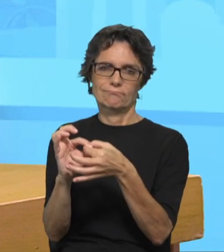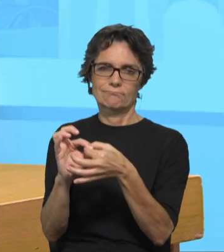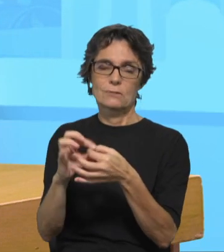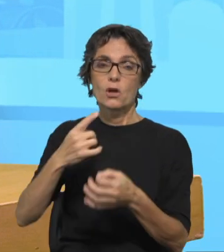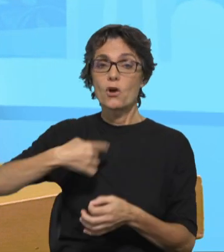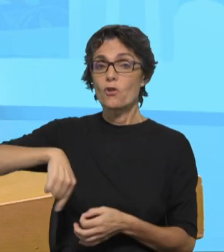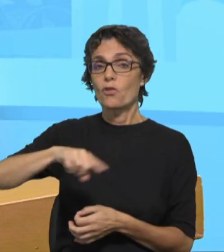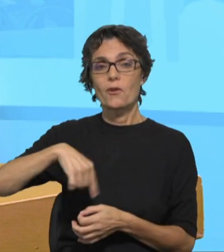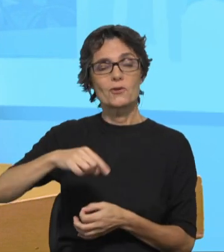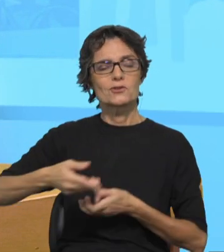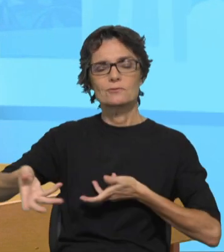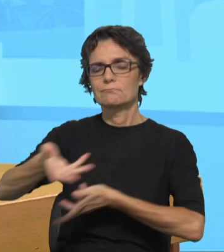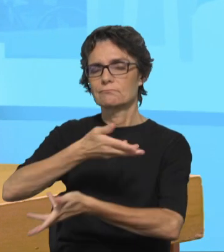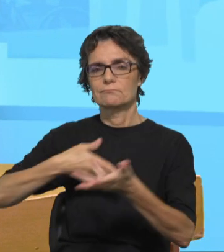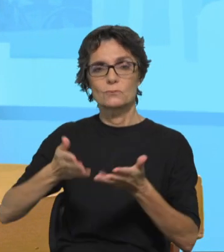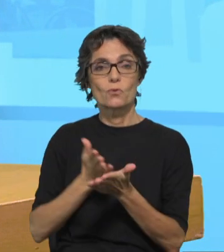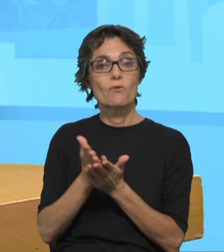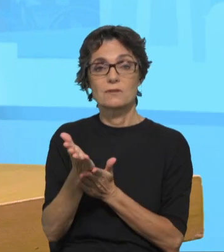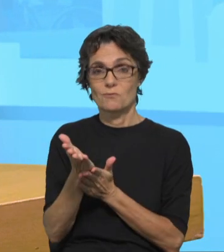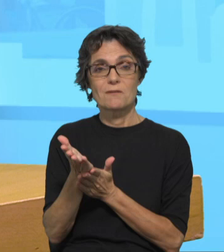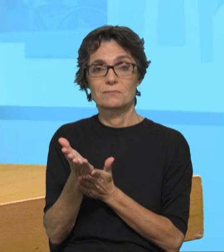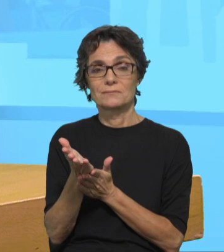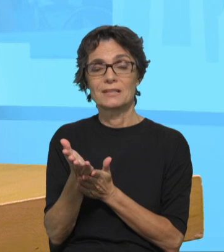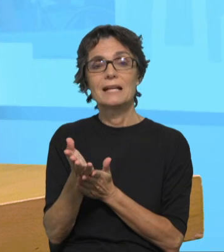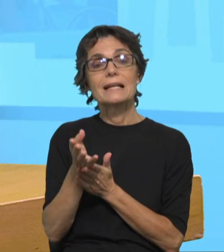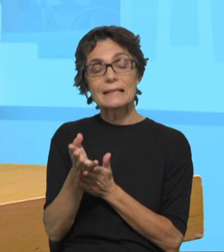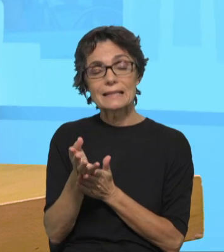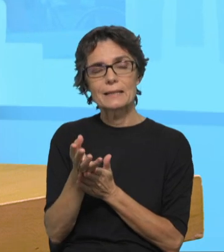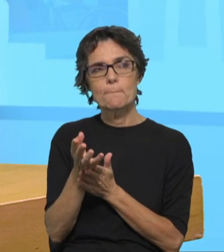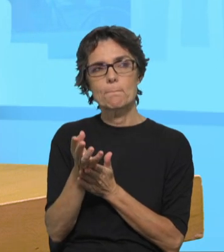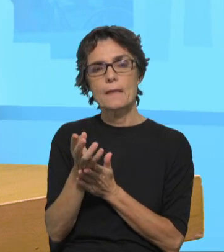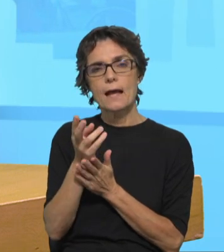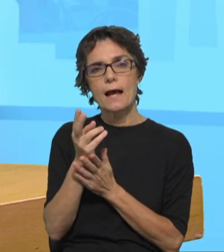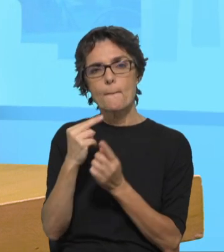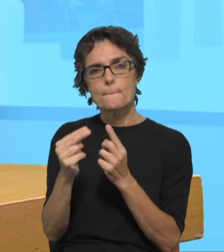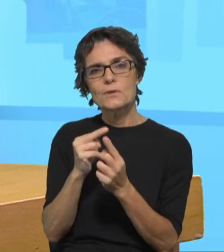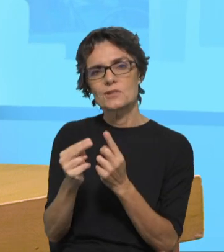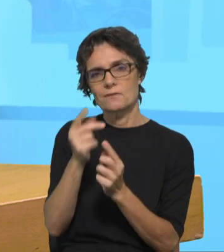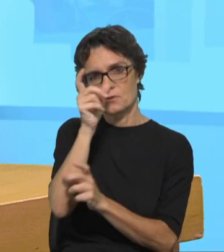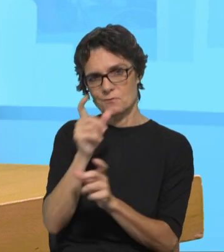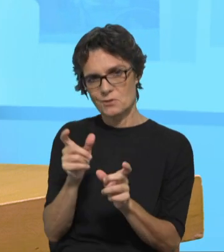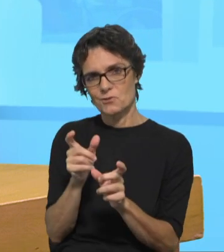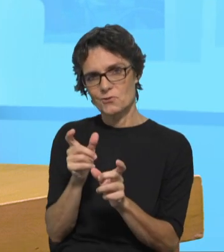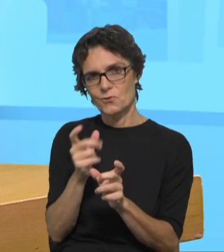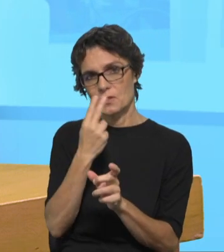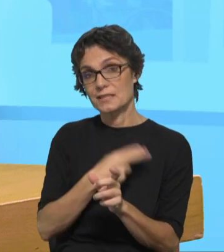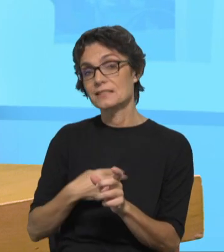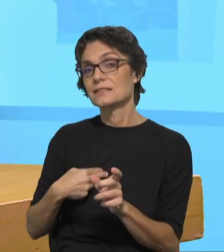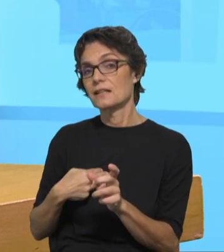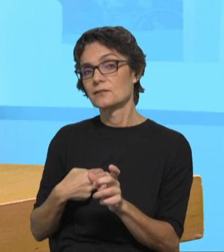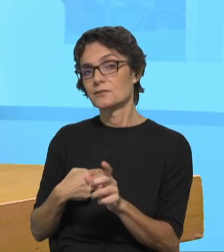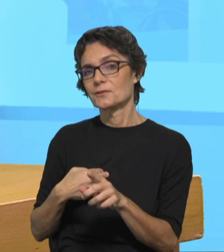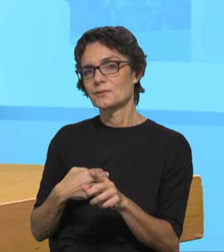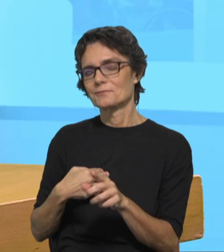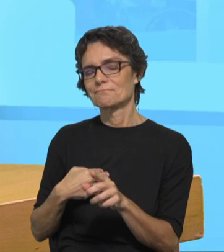vivemos desta partilha e os olhos dos cristãos são os melhores olhos de certeza do que o padre, entende? Que o padre